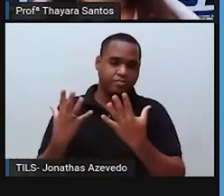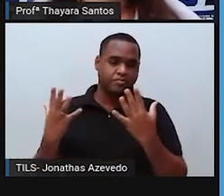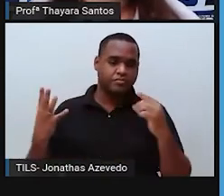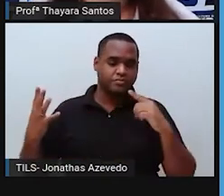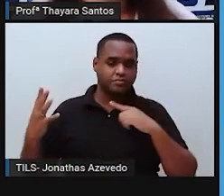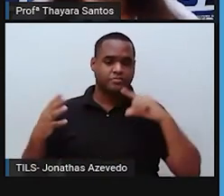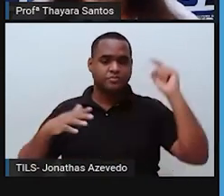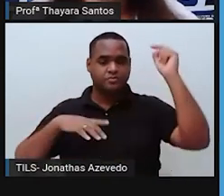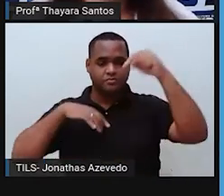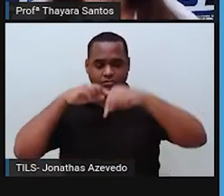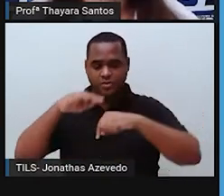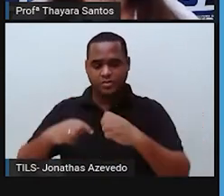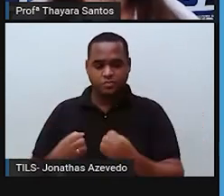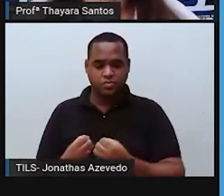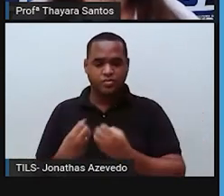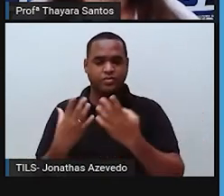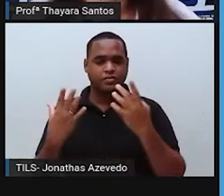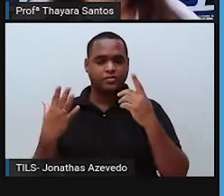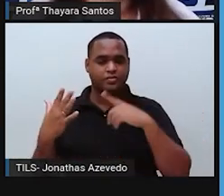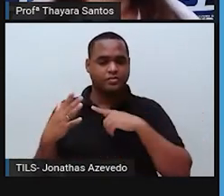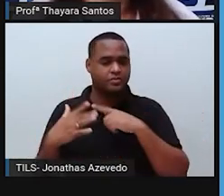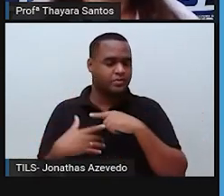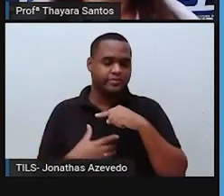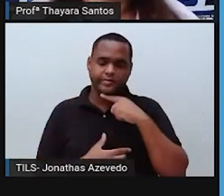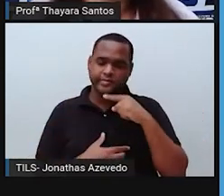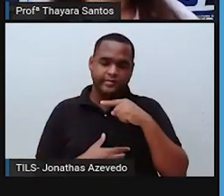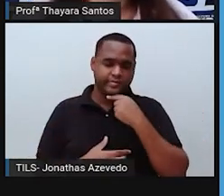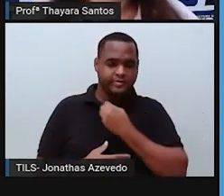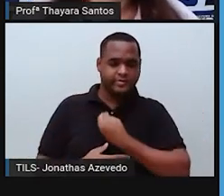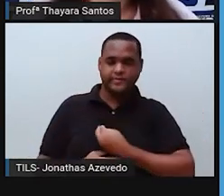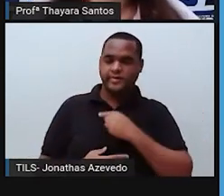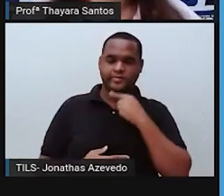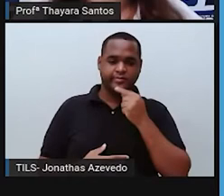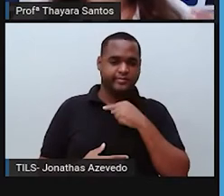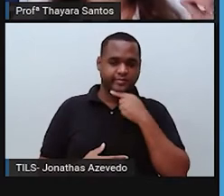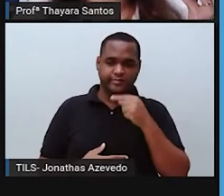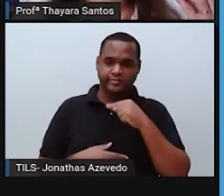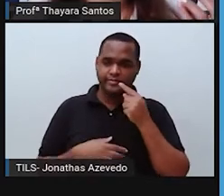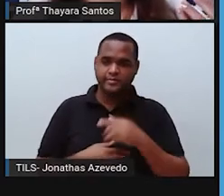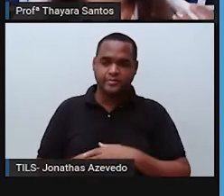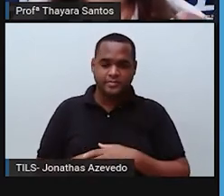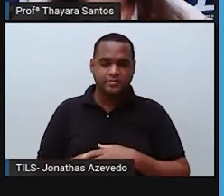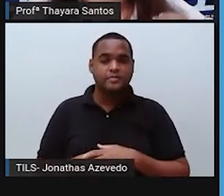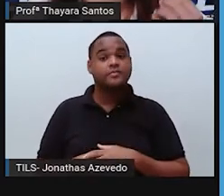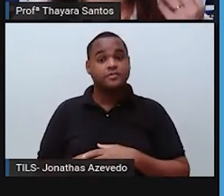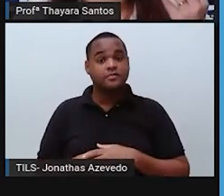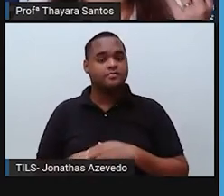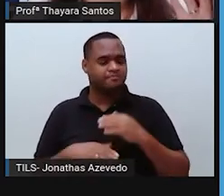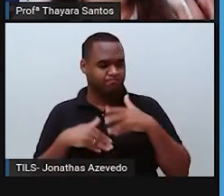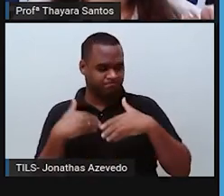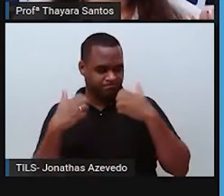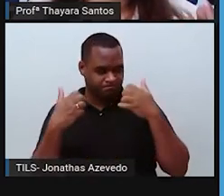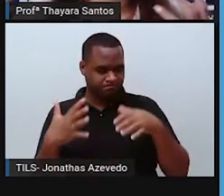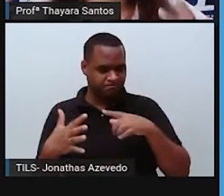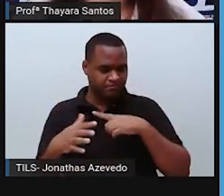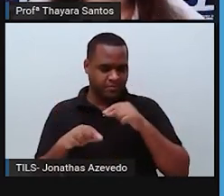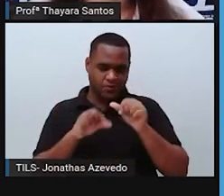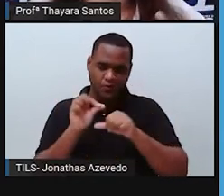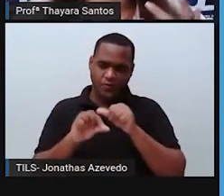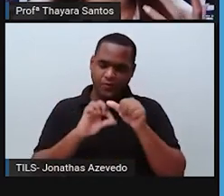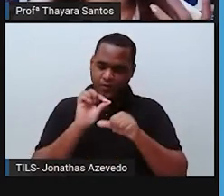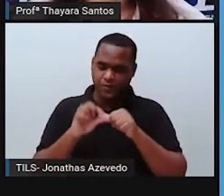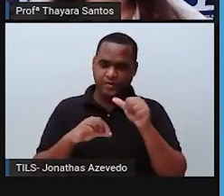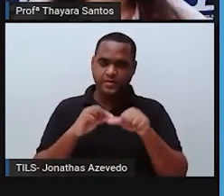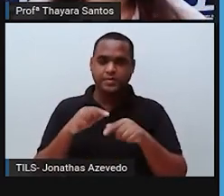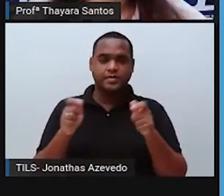caindo, batendo aqui na superfície da Terra. Seria impossível sobreviver desse jeito. Então, a partir do momento que a gente desenvolveu uma atmosfera, a gente